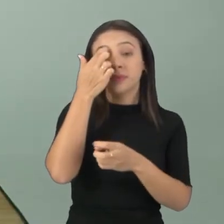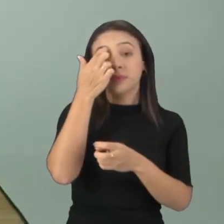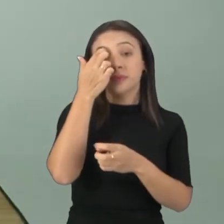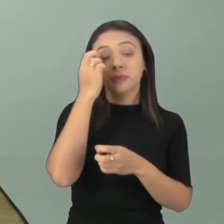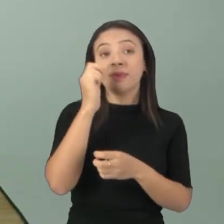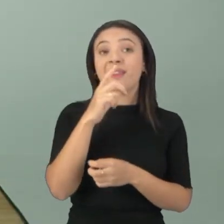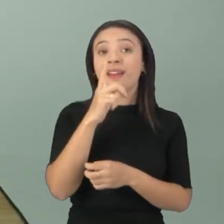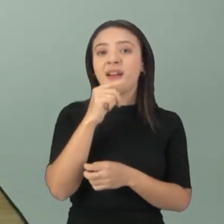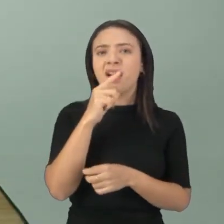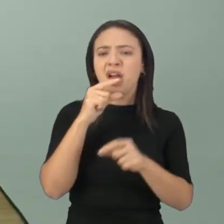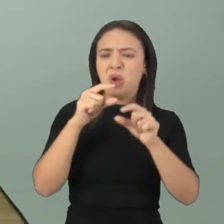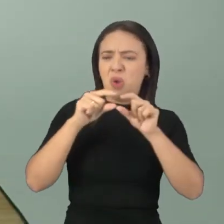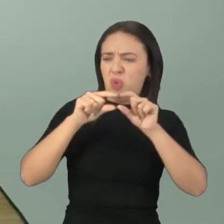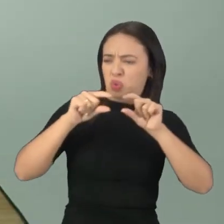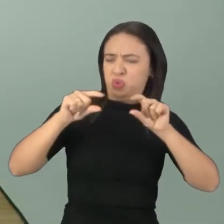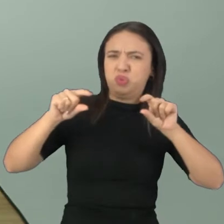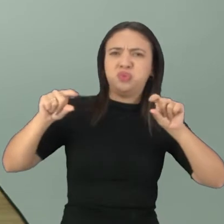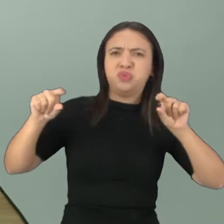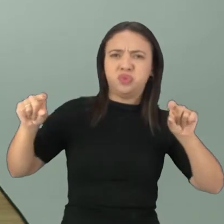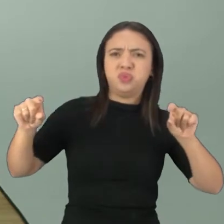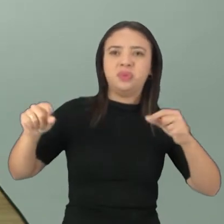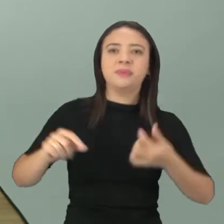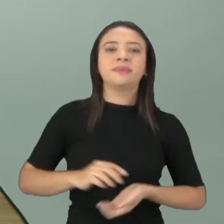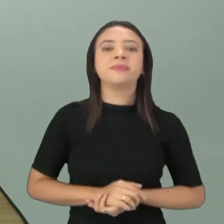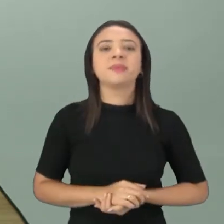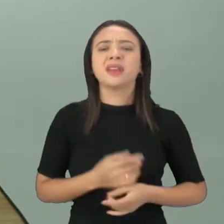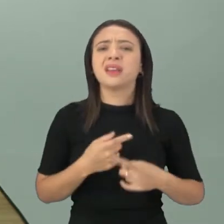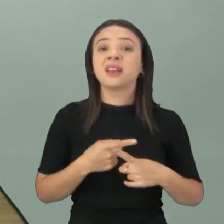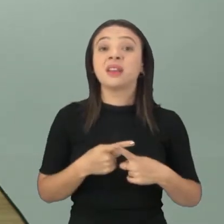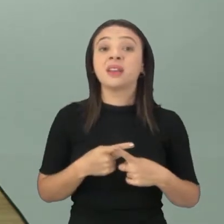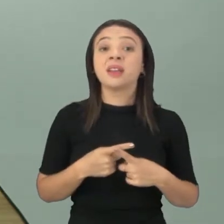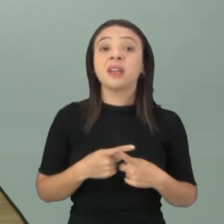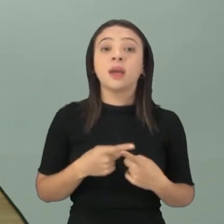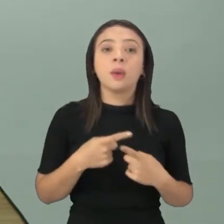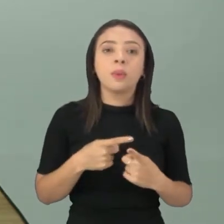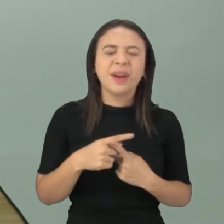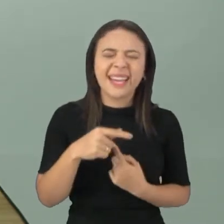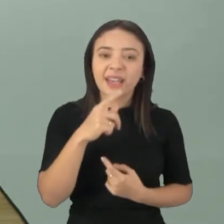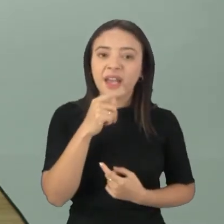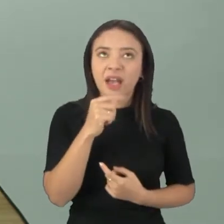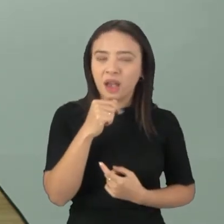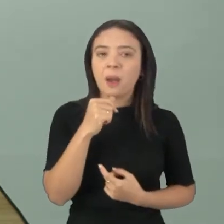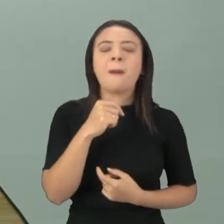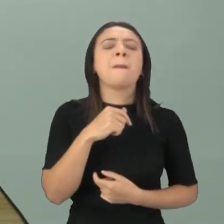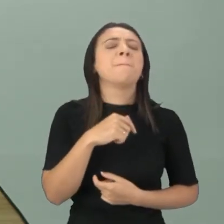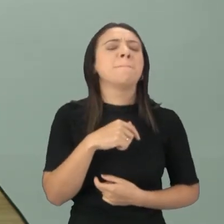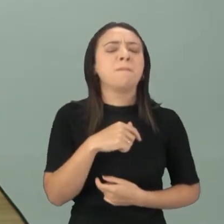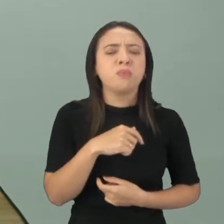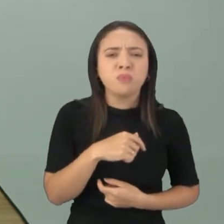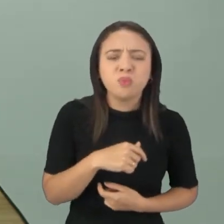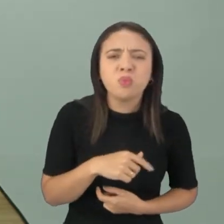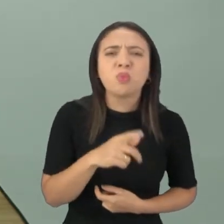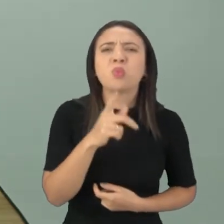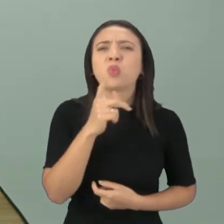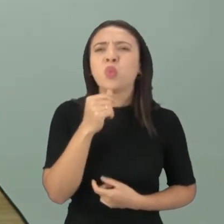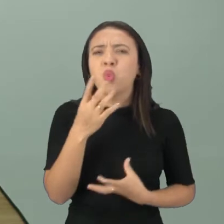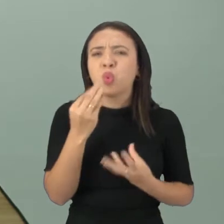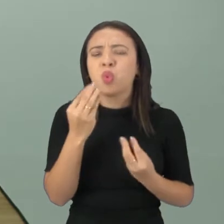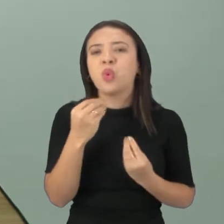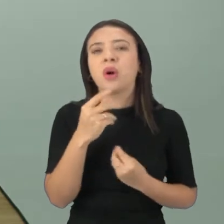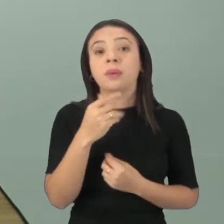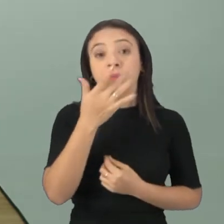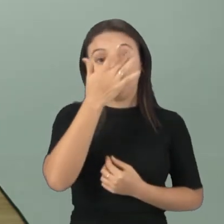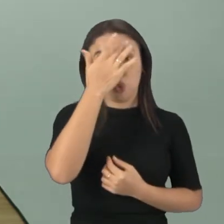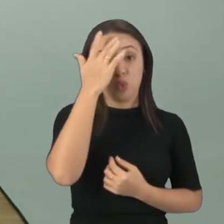extensa, né? Ela precisa ser consumida em grande quantidade. Um adulto, uma